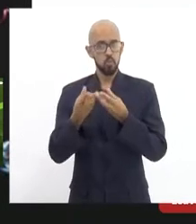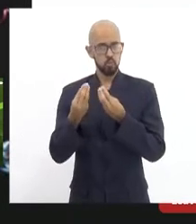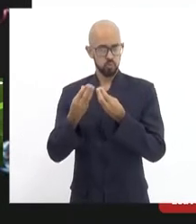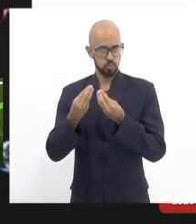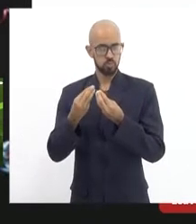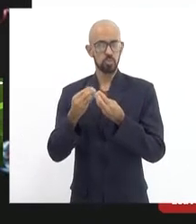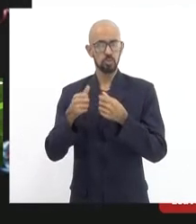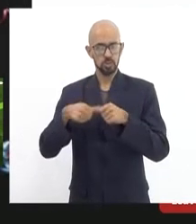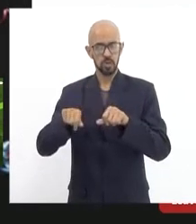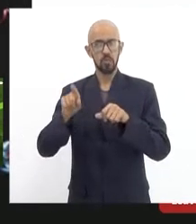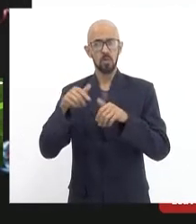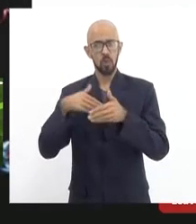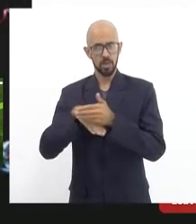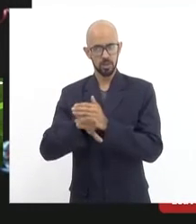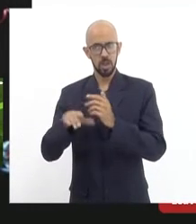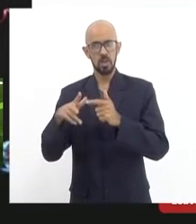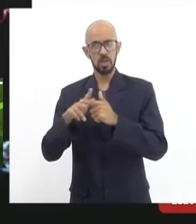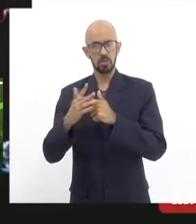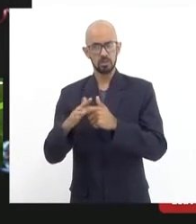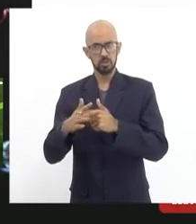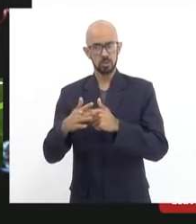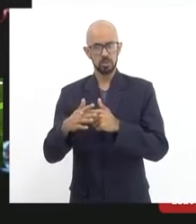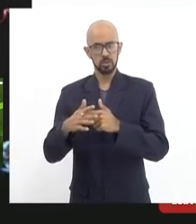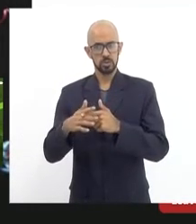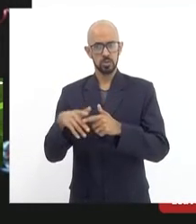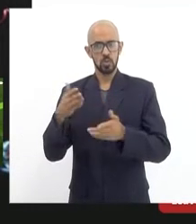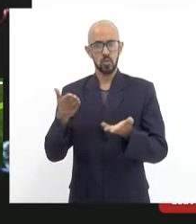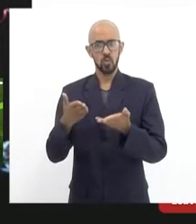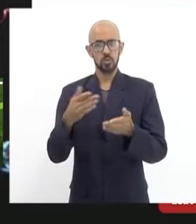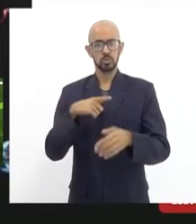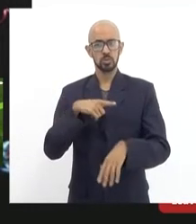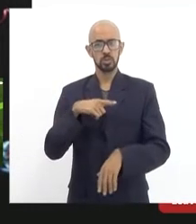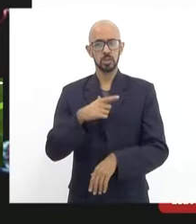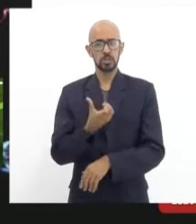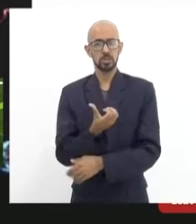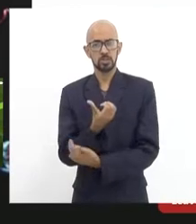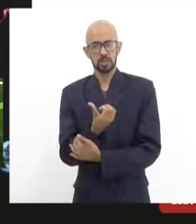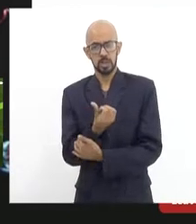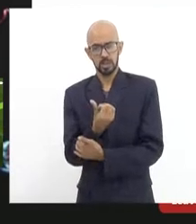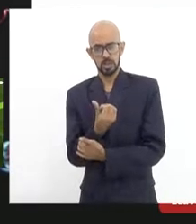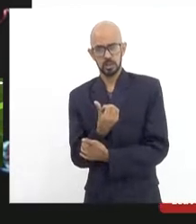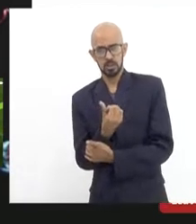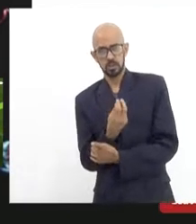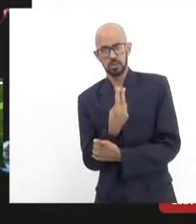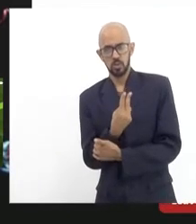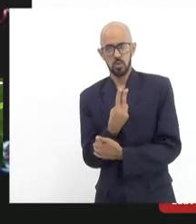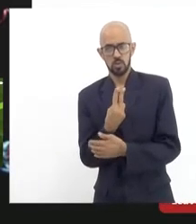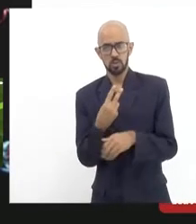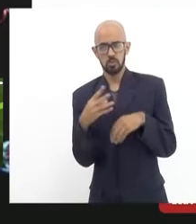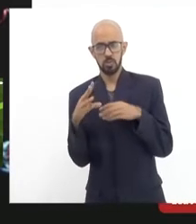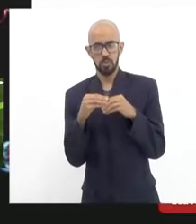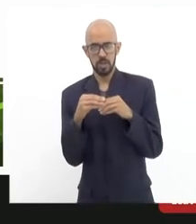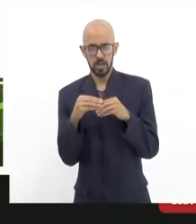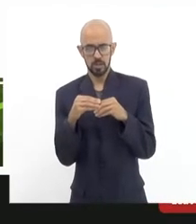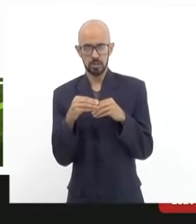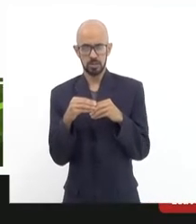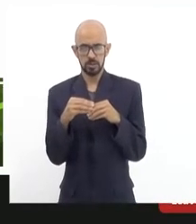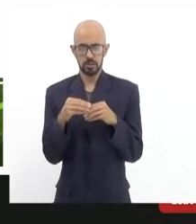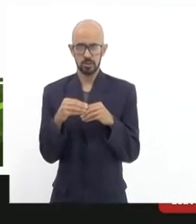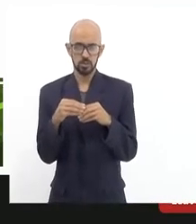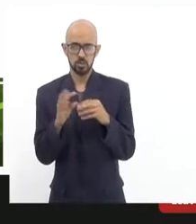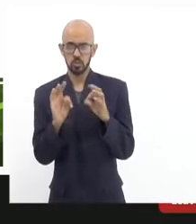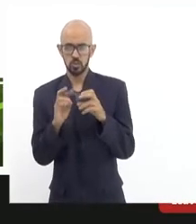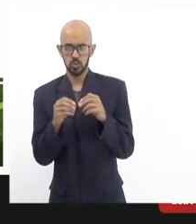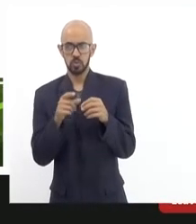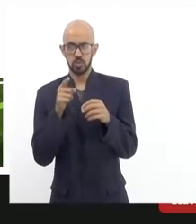oficina. Hoje, nós temos seis bondes de passageiros e dois bondes complementares. Isso tudo